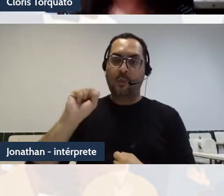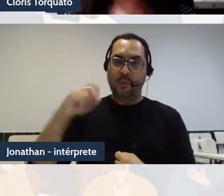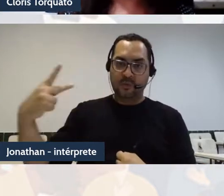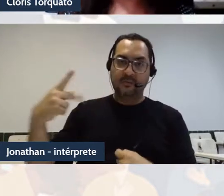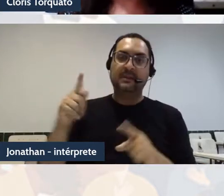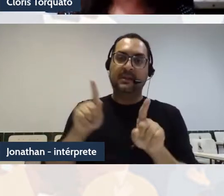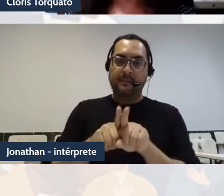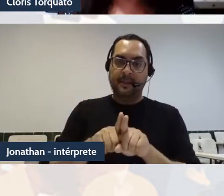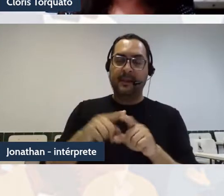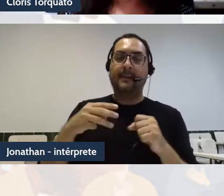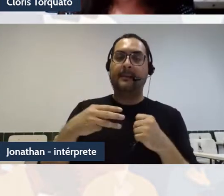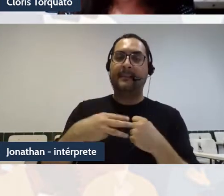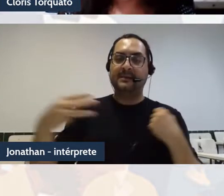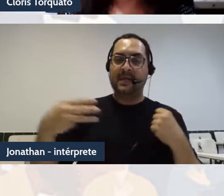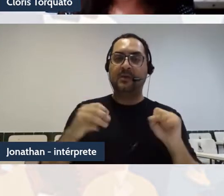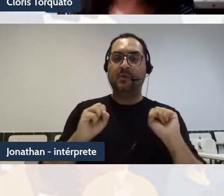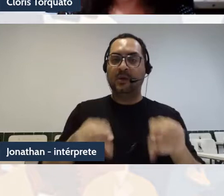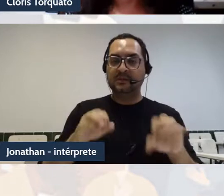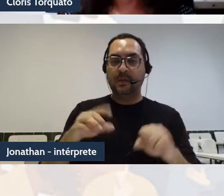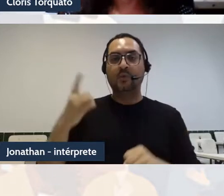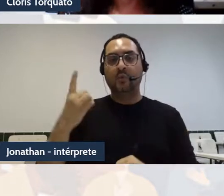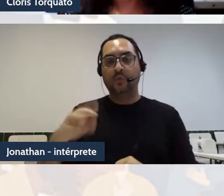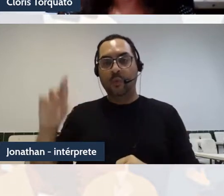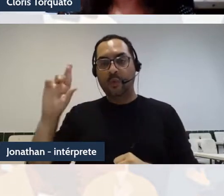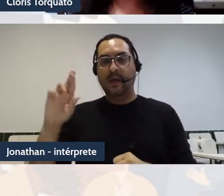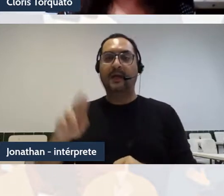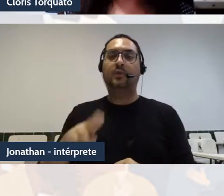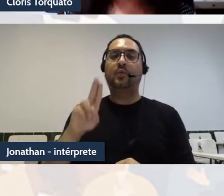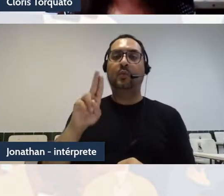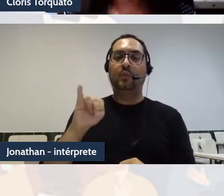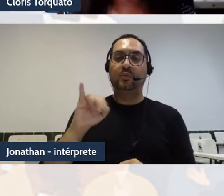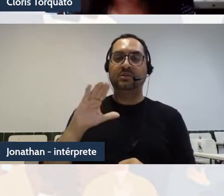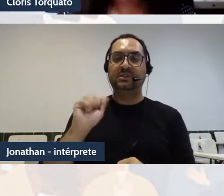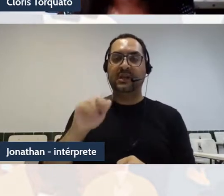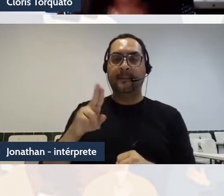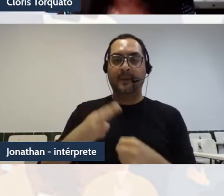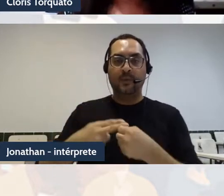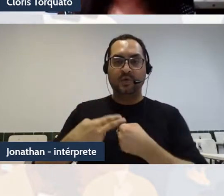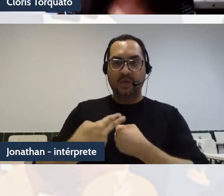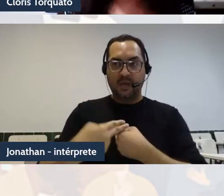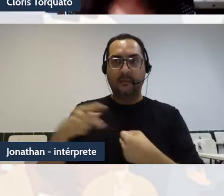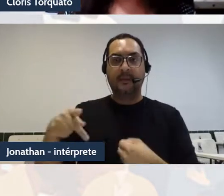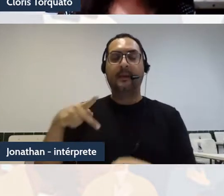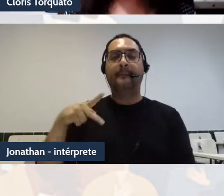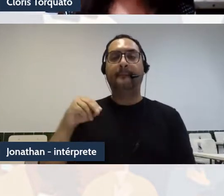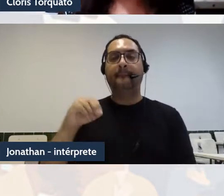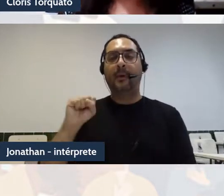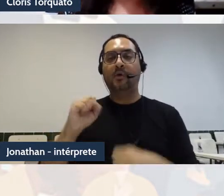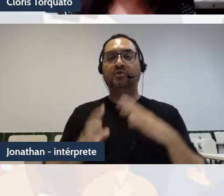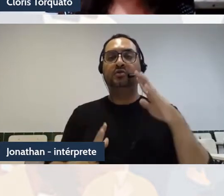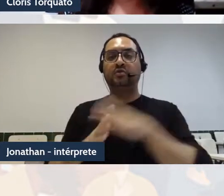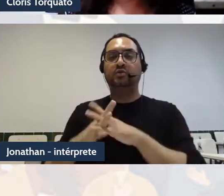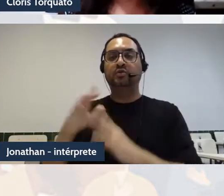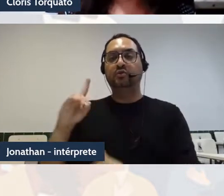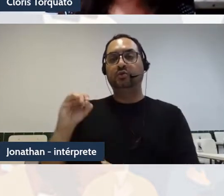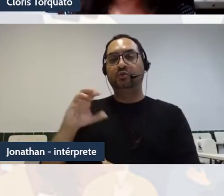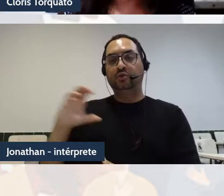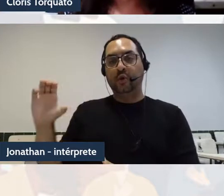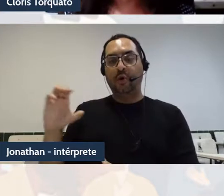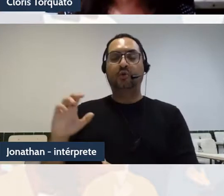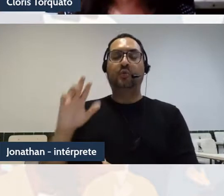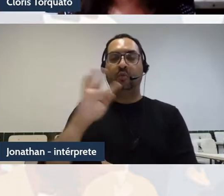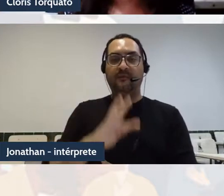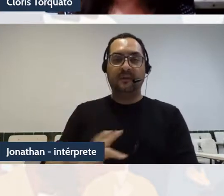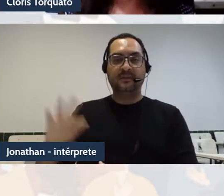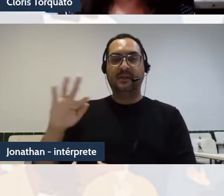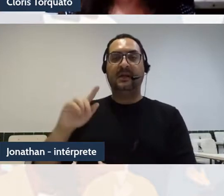USP, doutorado em Linguística pela Unicamp e pós-doutorado pela Universidade Pompeu Fabra, de